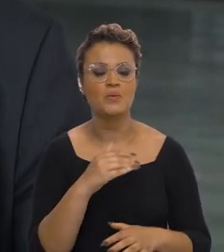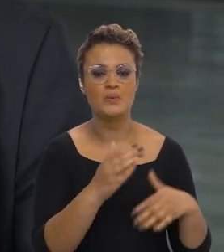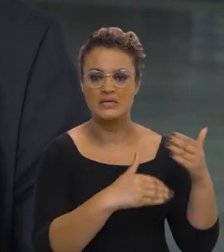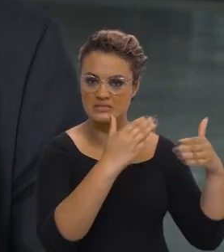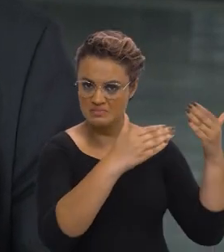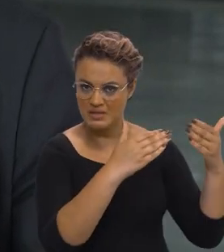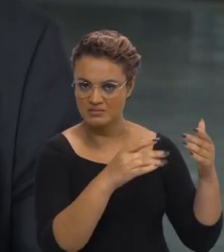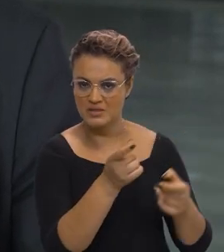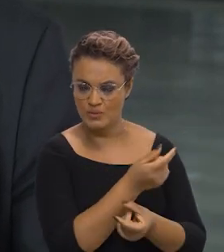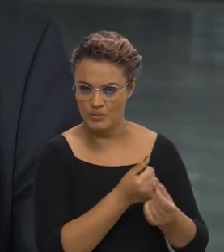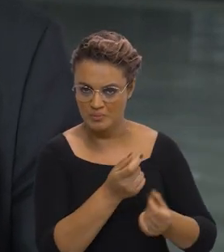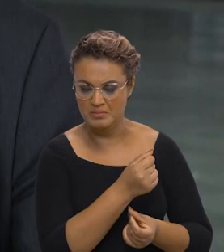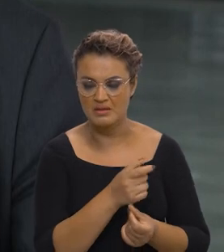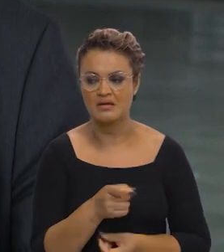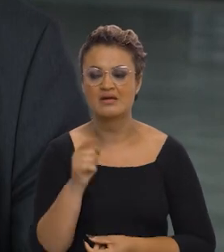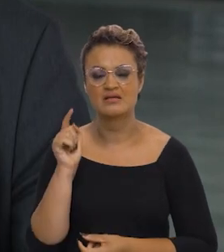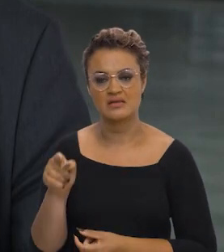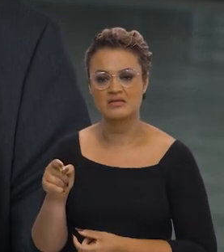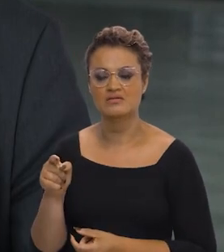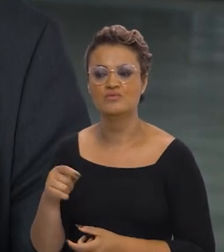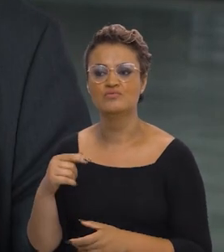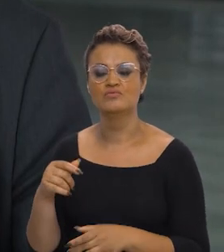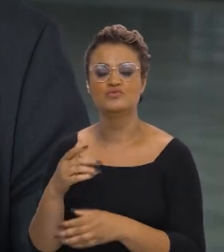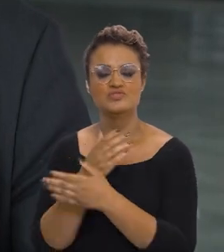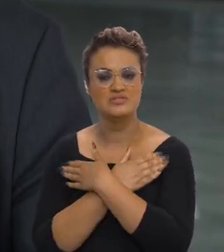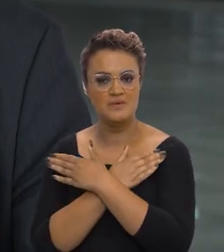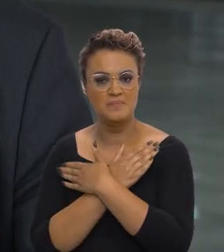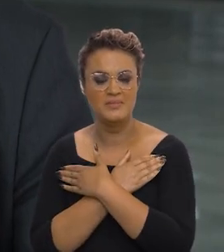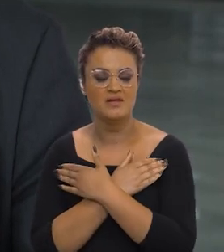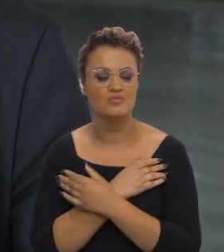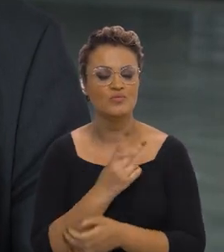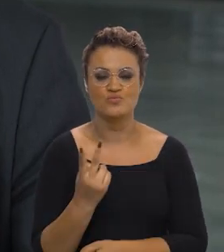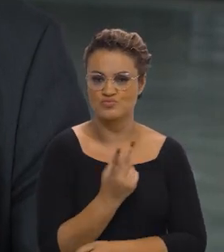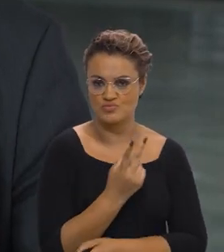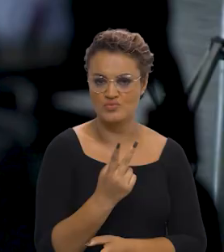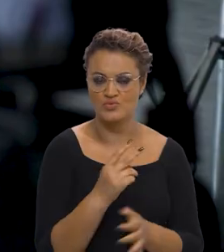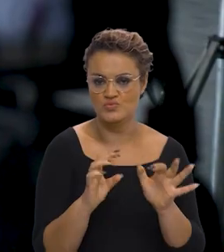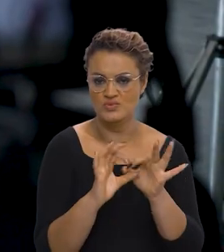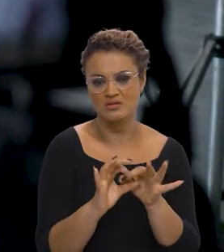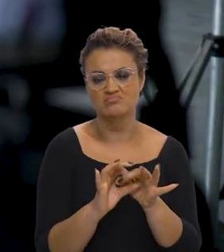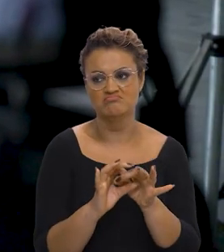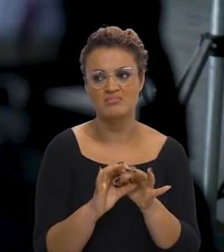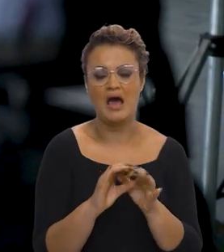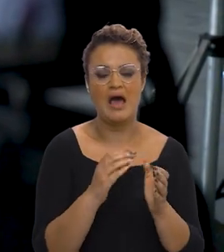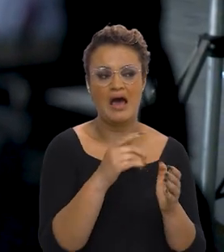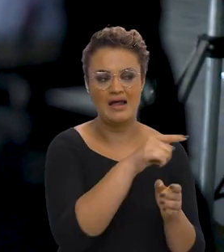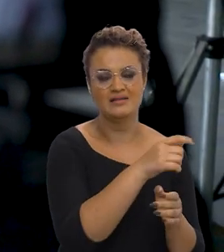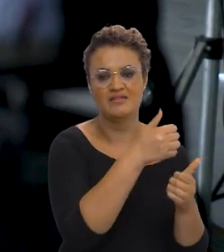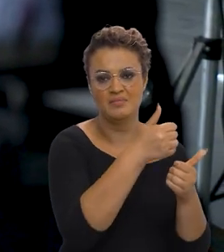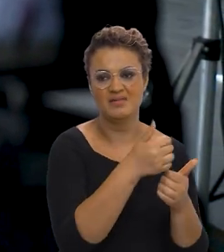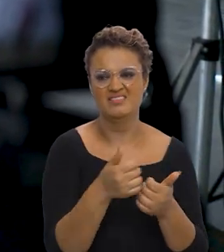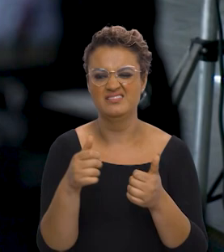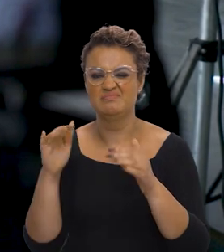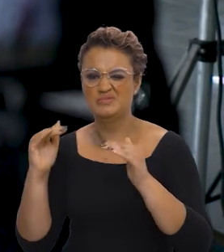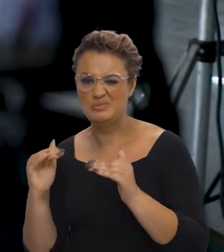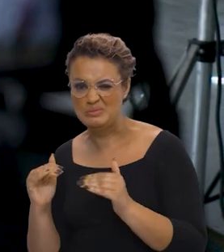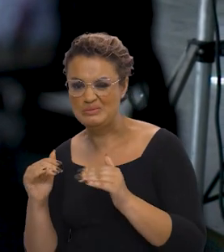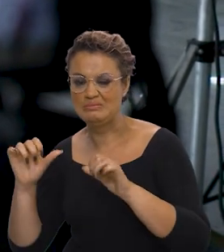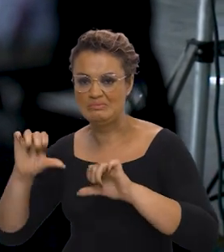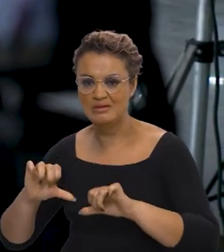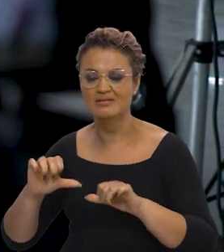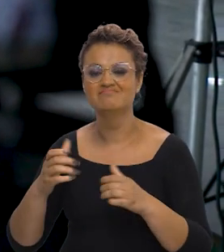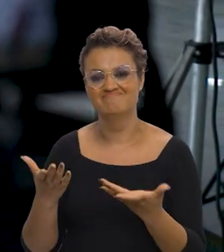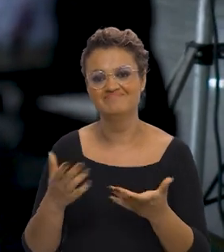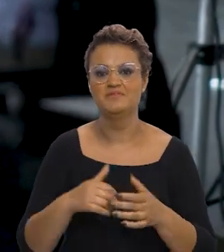tanto o crescimento da economia e o desemprego, e um taxa social da outra, a gente pode... E isso que se